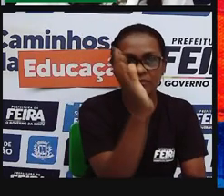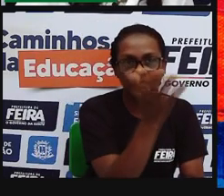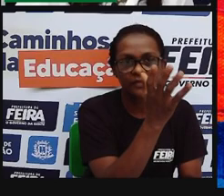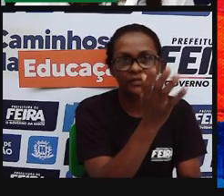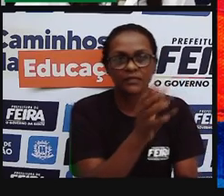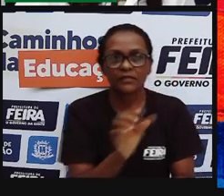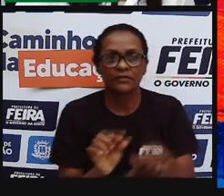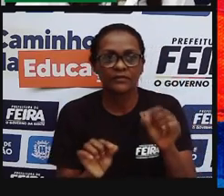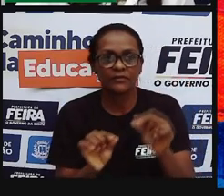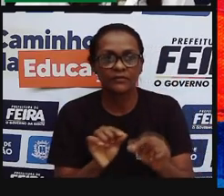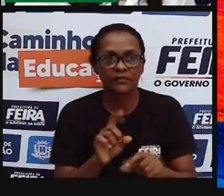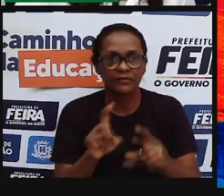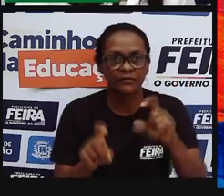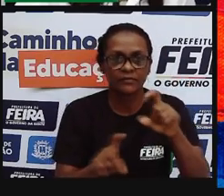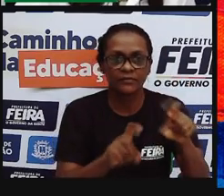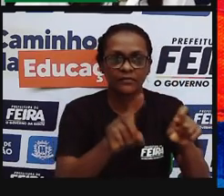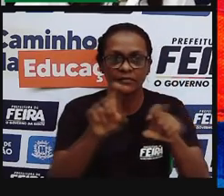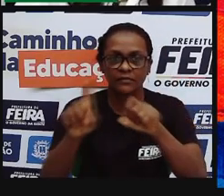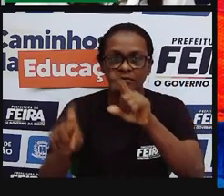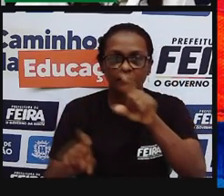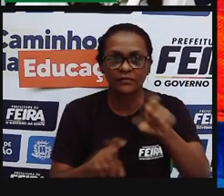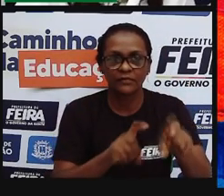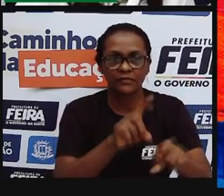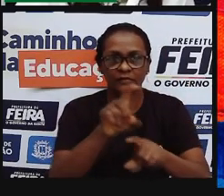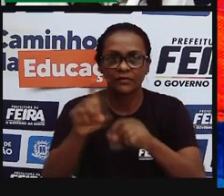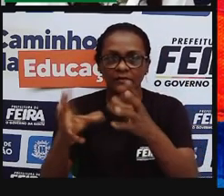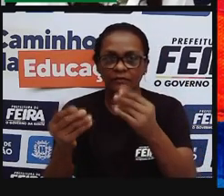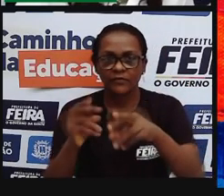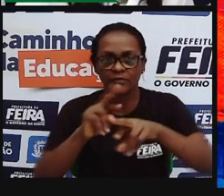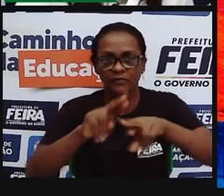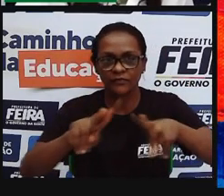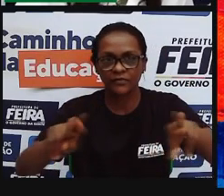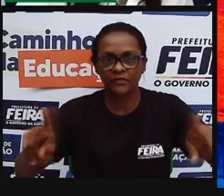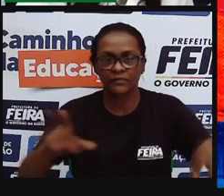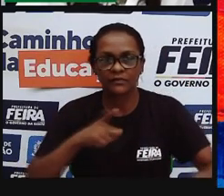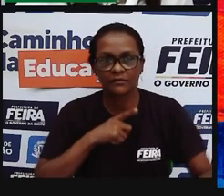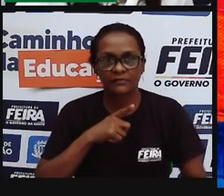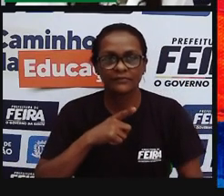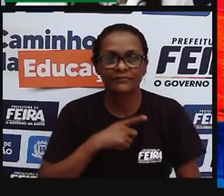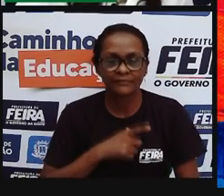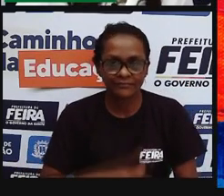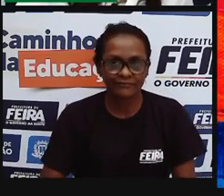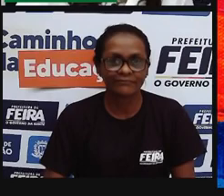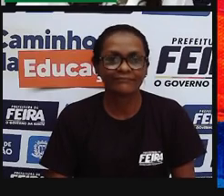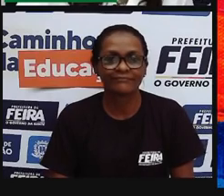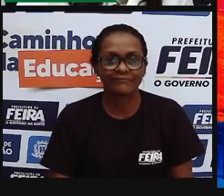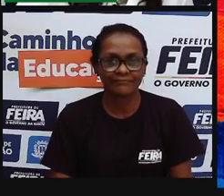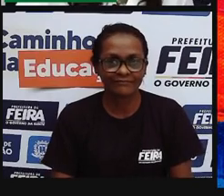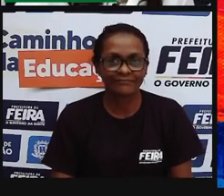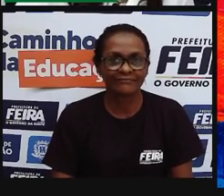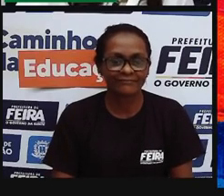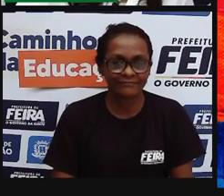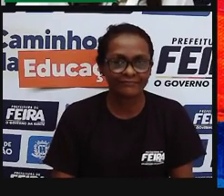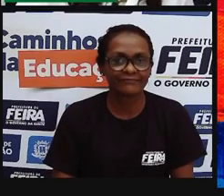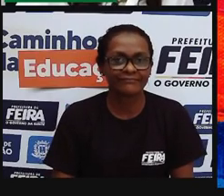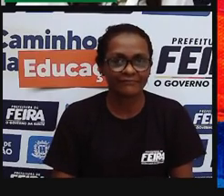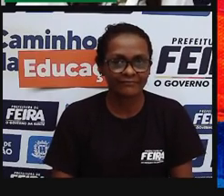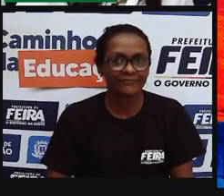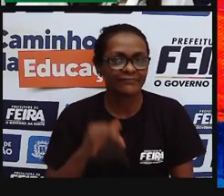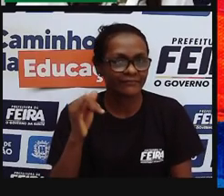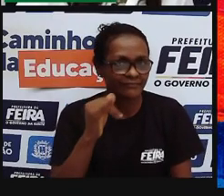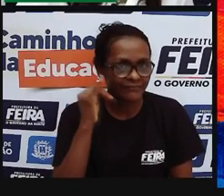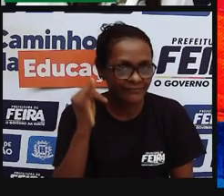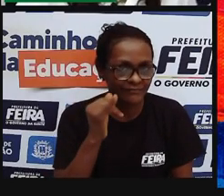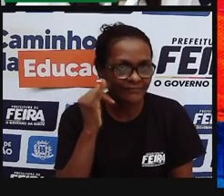-organismos, de, é, várias populações ao redor, também, desse lago, e que impactam nesse lago, então, se temos